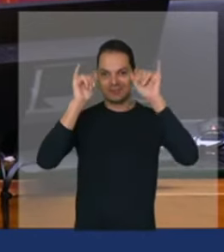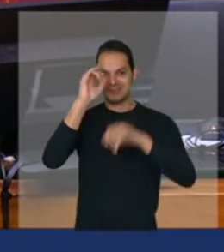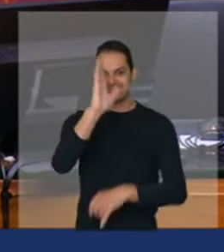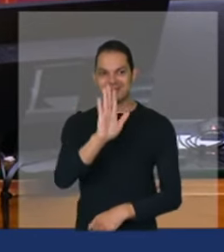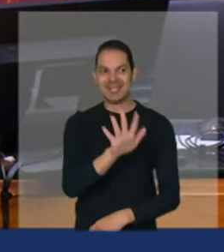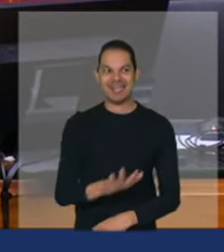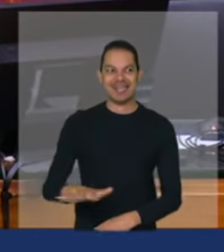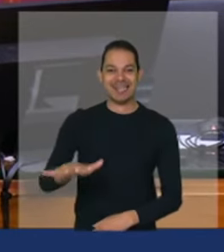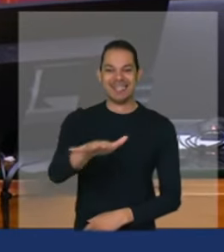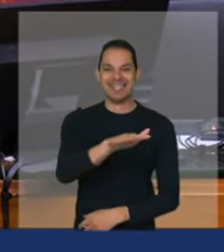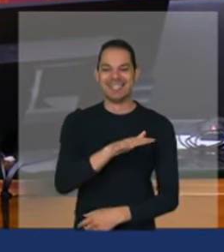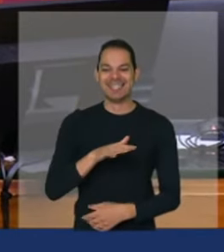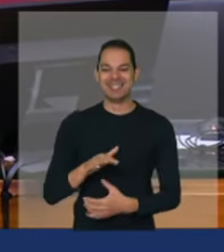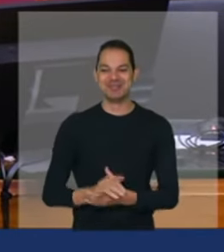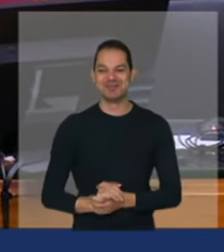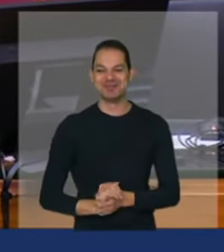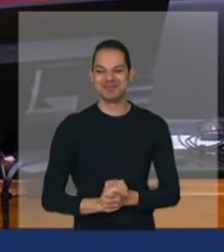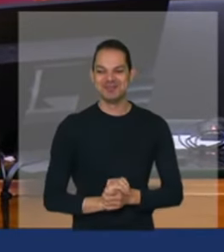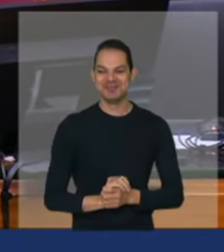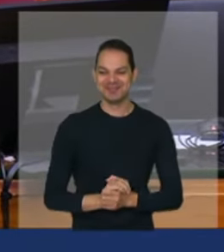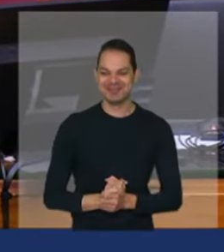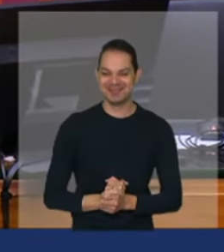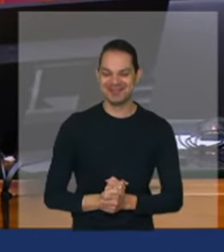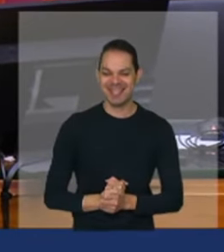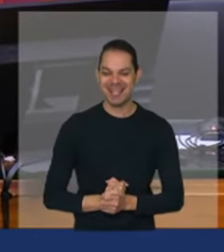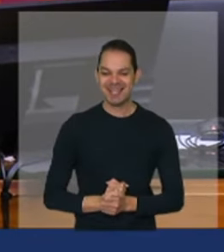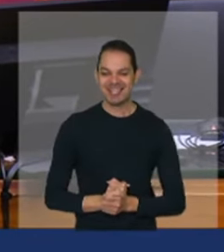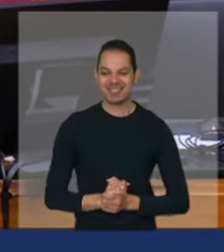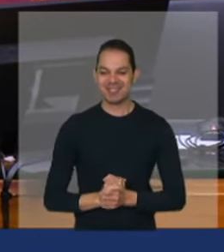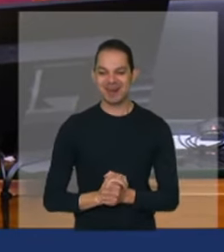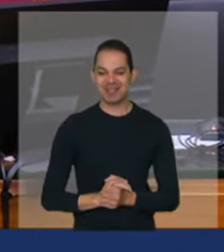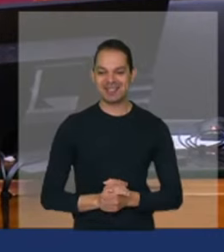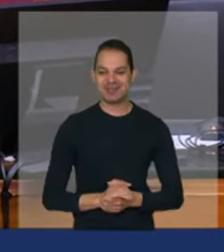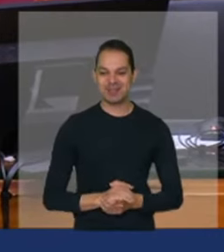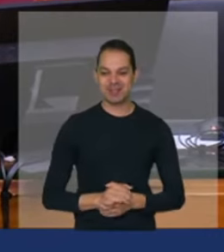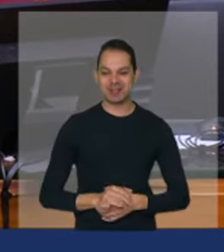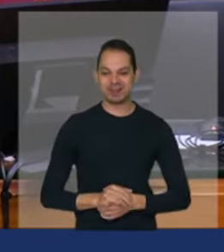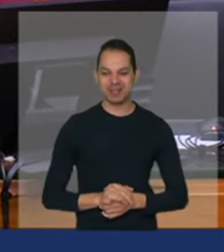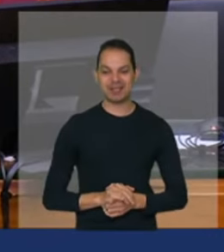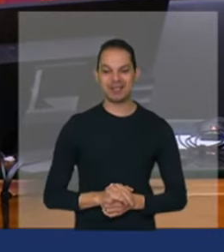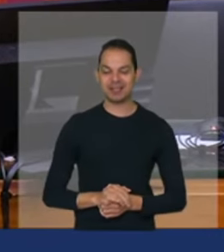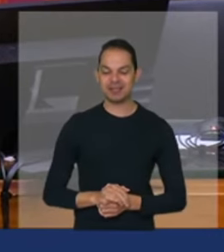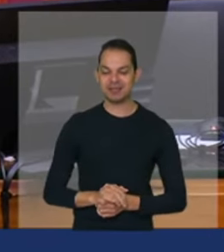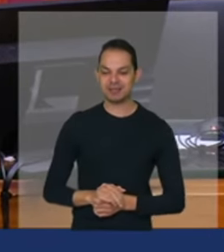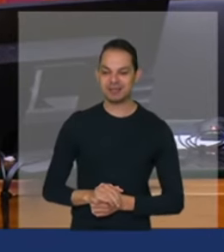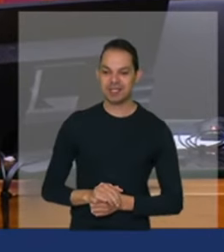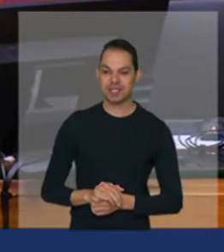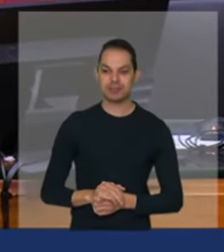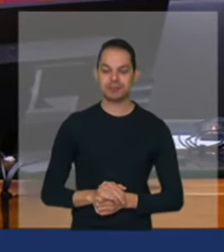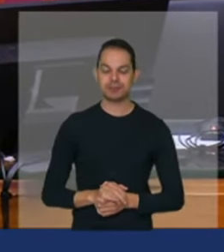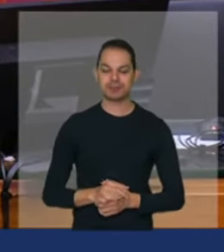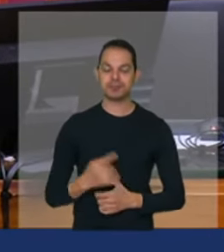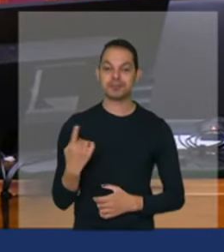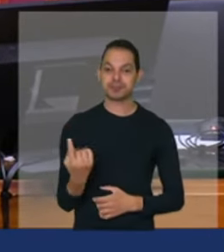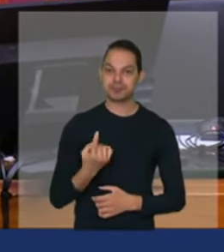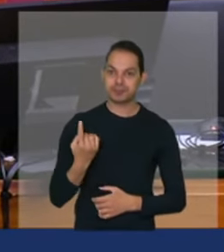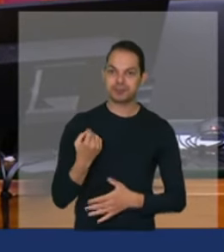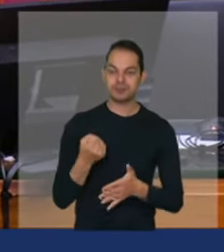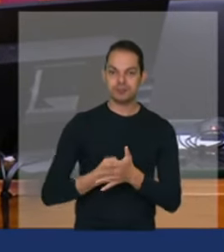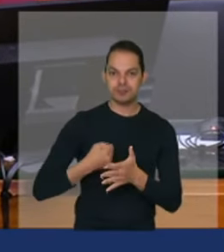sempre ficou desguarnecida e lutava sozinha para sobreviver.